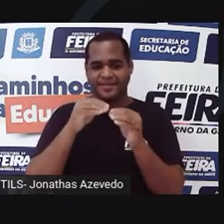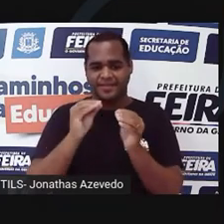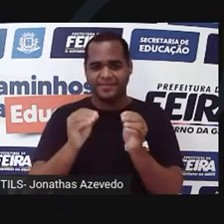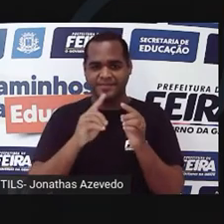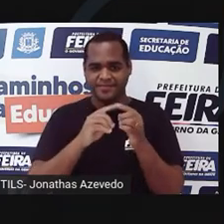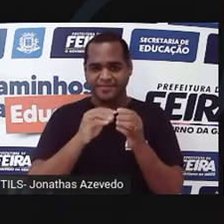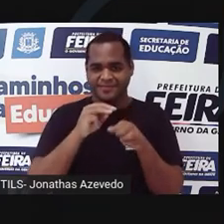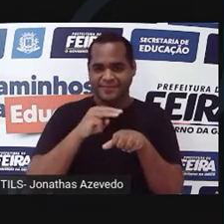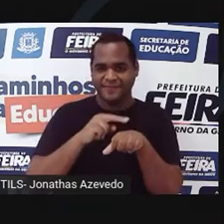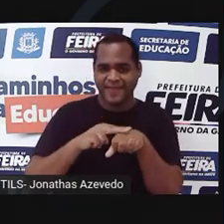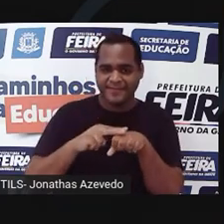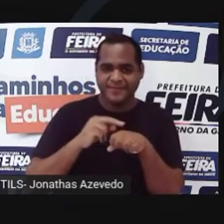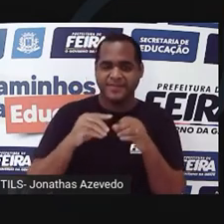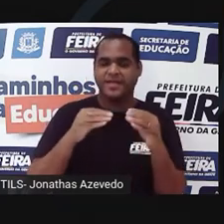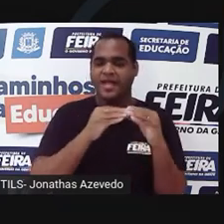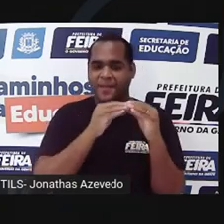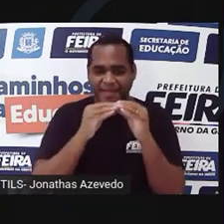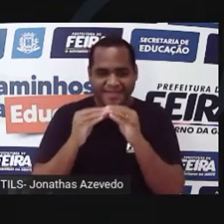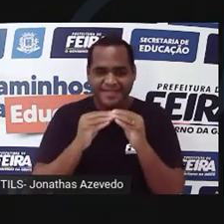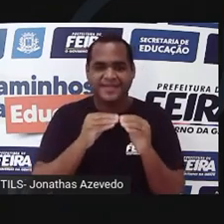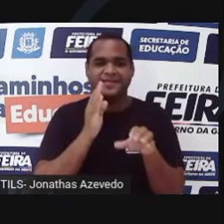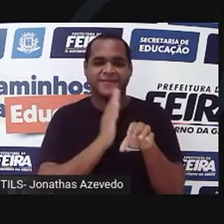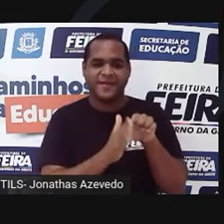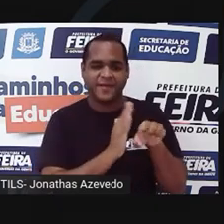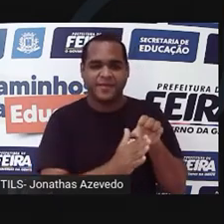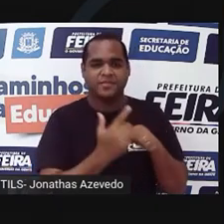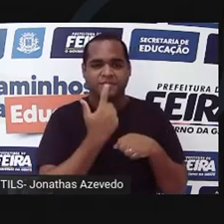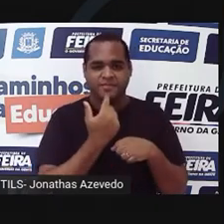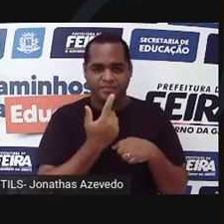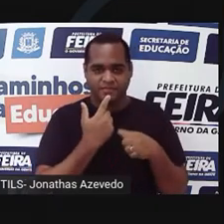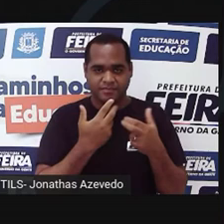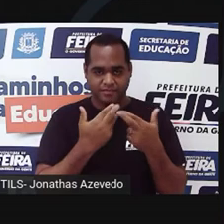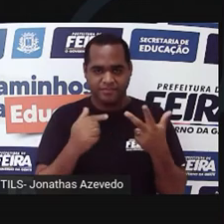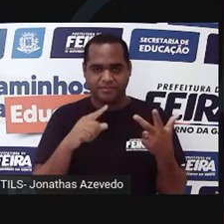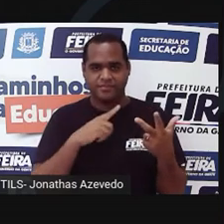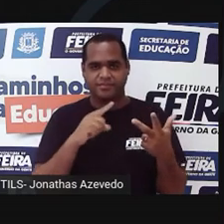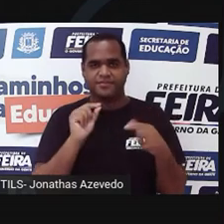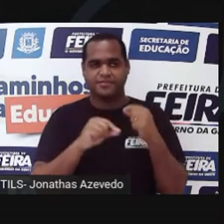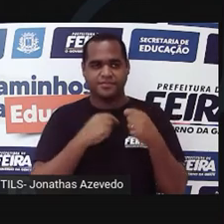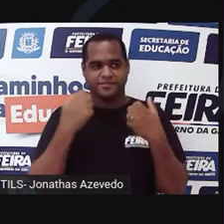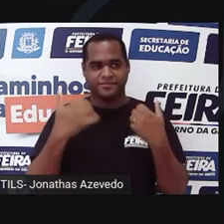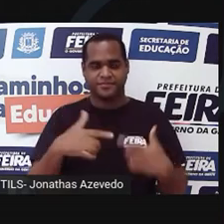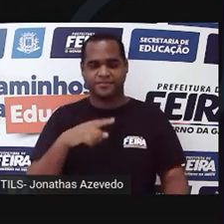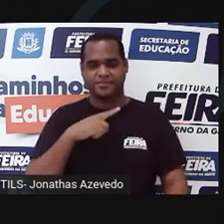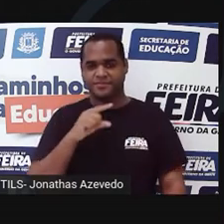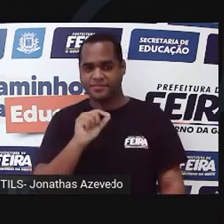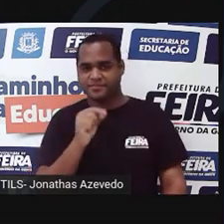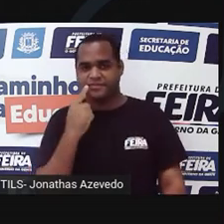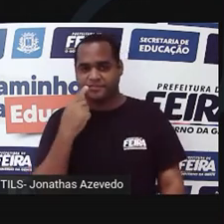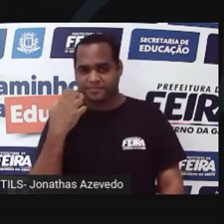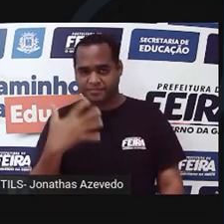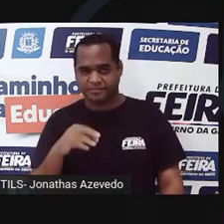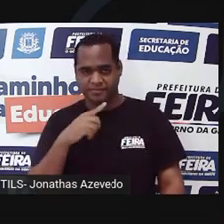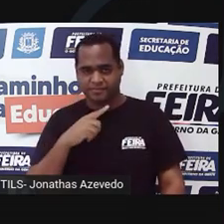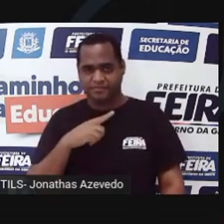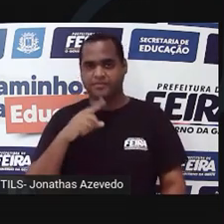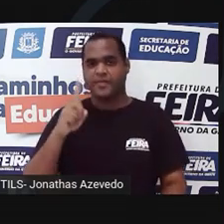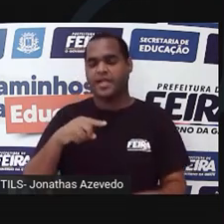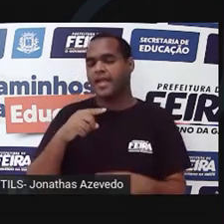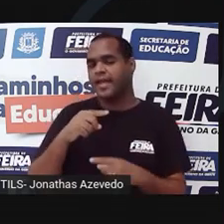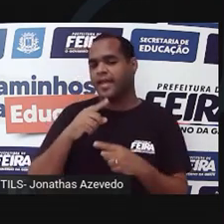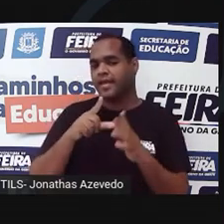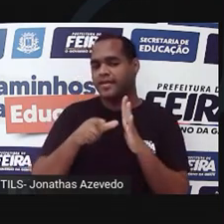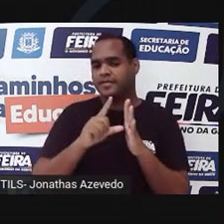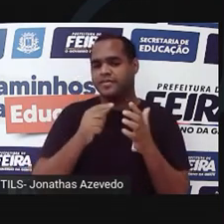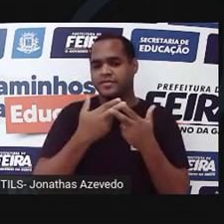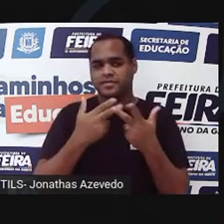kiwi, tomate e melancia. Secos indecentes, que são secos e lenhosos quando maduros, e se